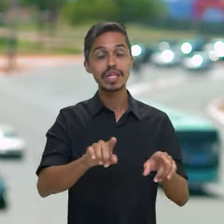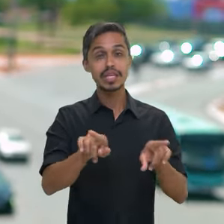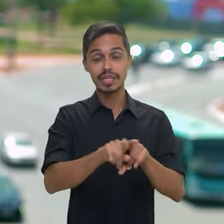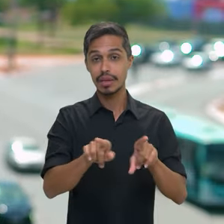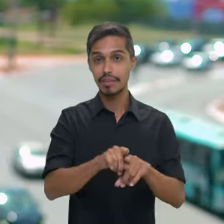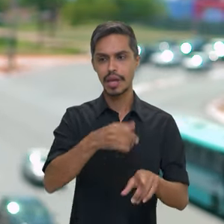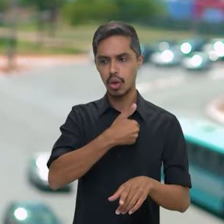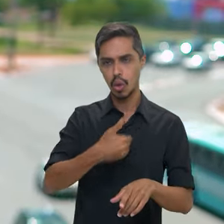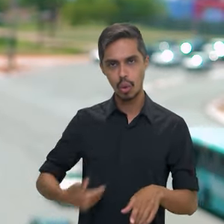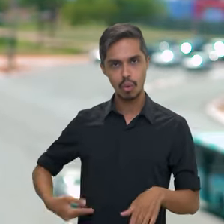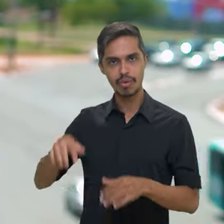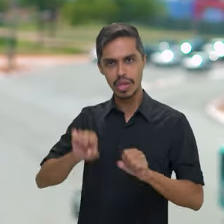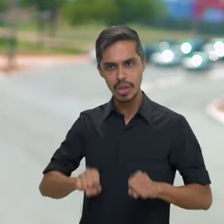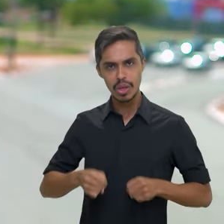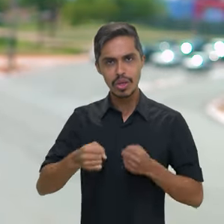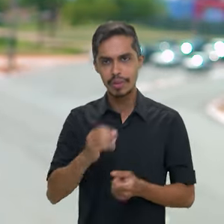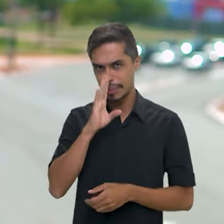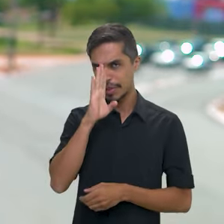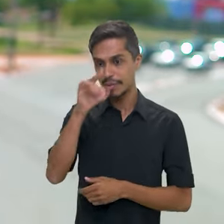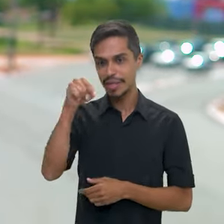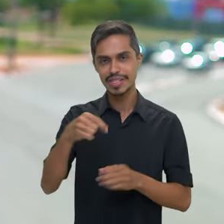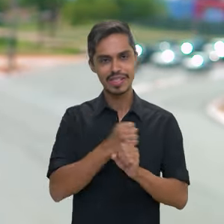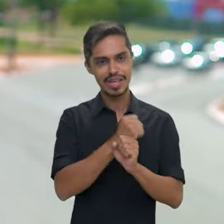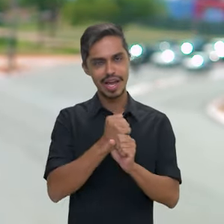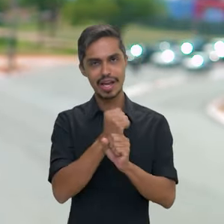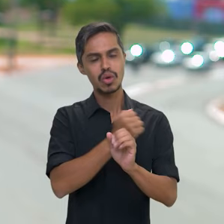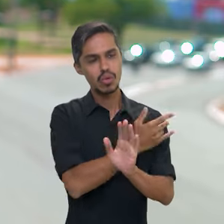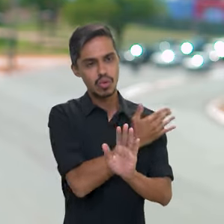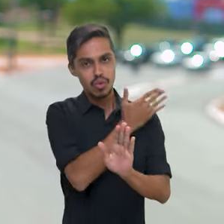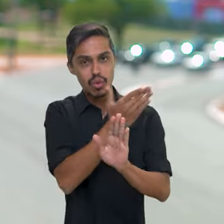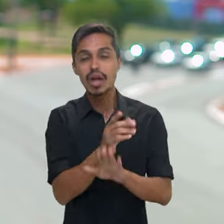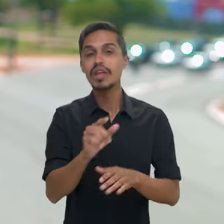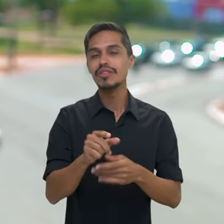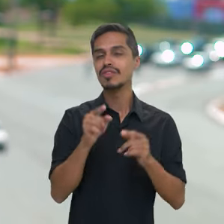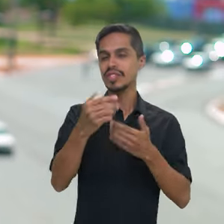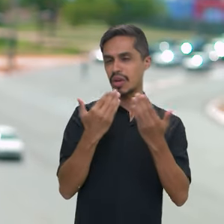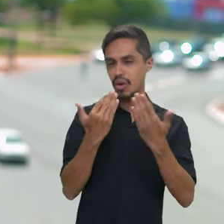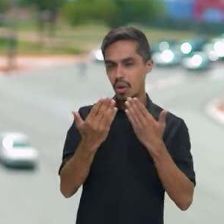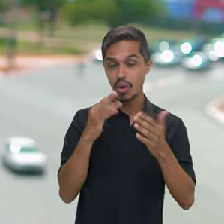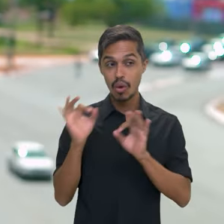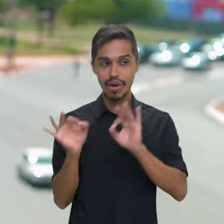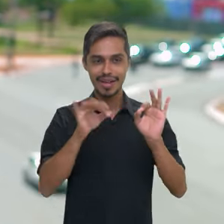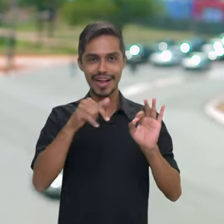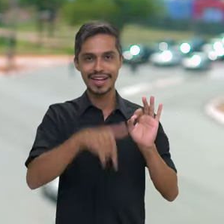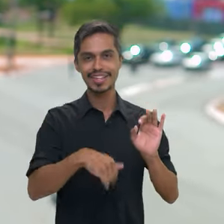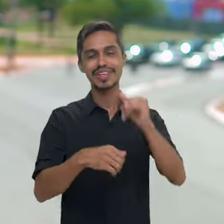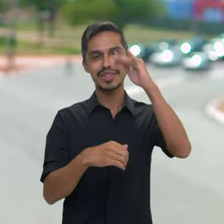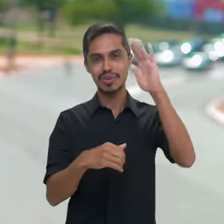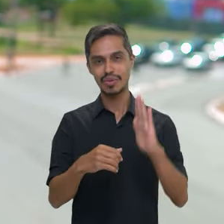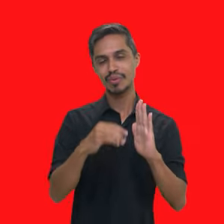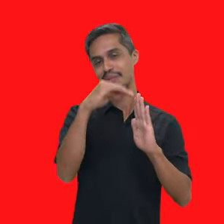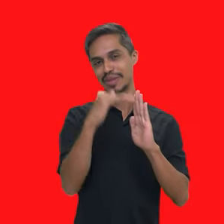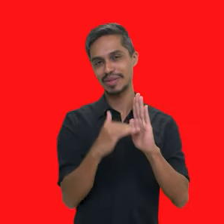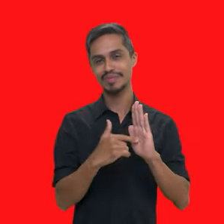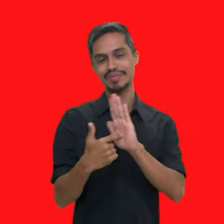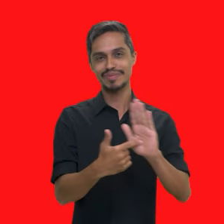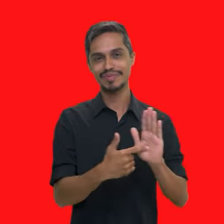principais ações do governo federal ao longo deste ano, você acompanhou aqui nas conversas do Brasil em Pauta.